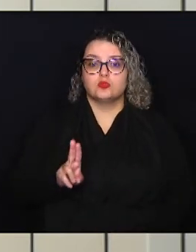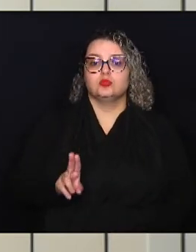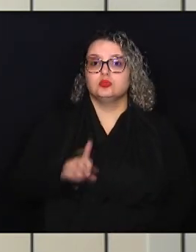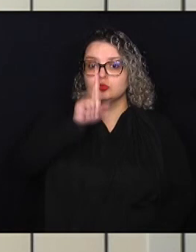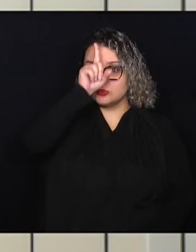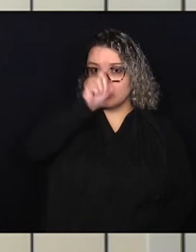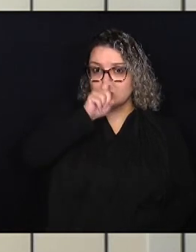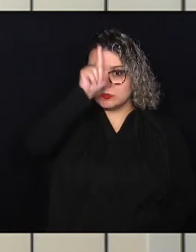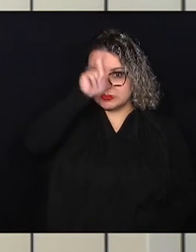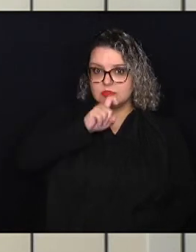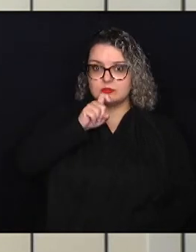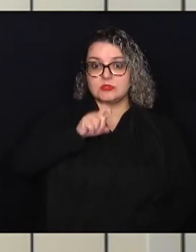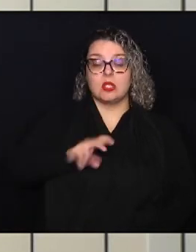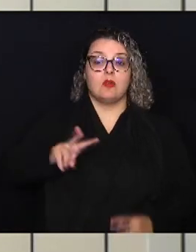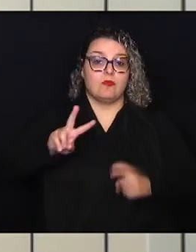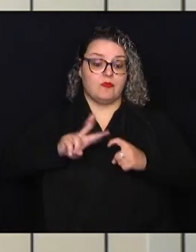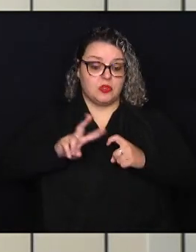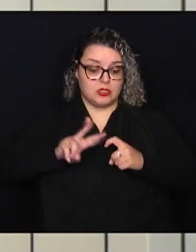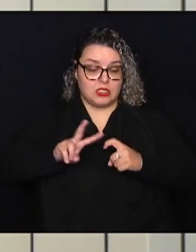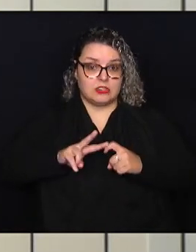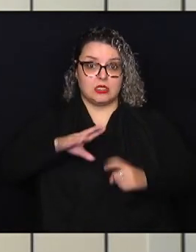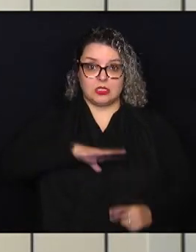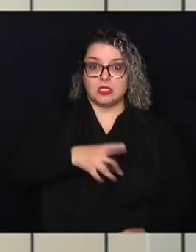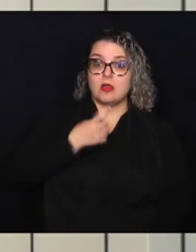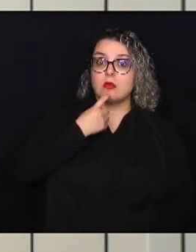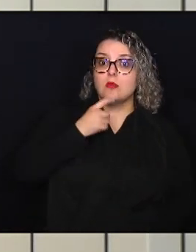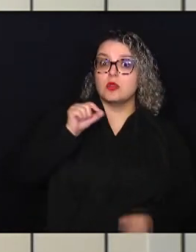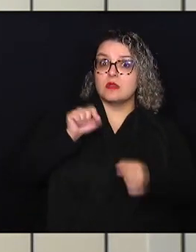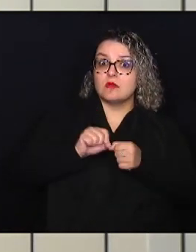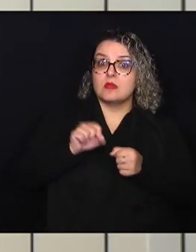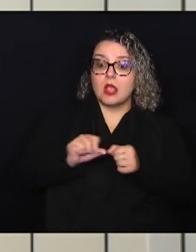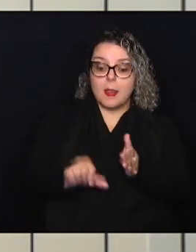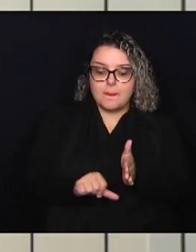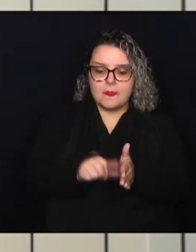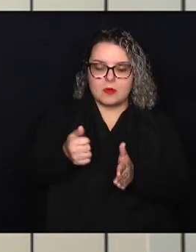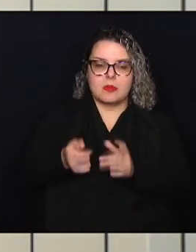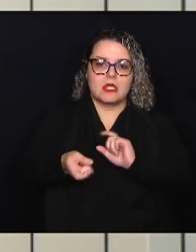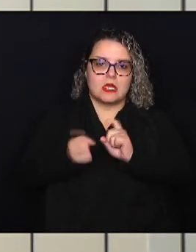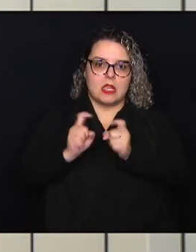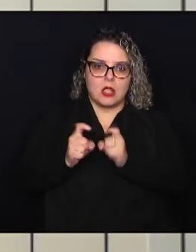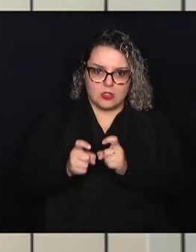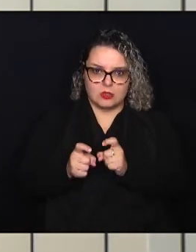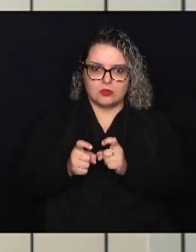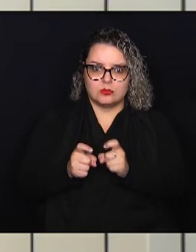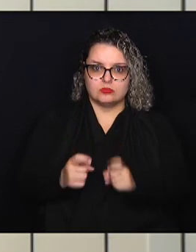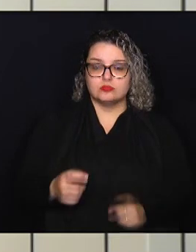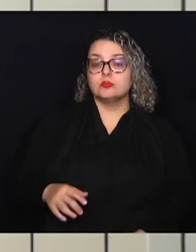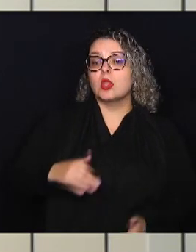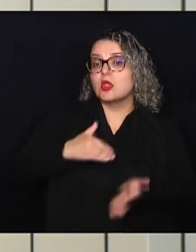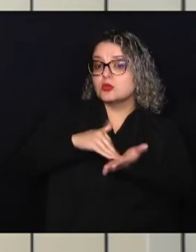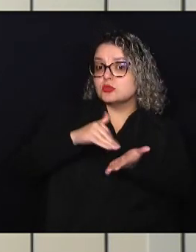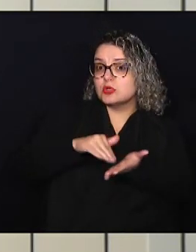Veterinário na cidade, porque foi realizada a primeira reunião. E o secretário municipal do Verde